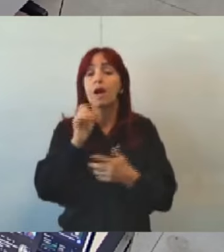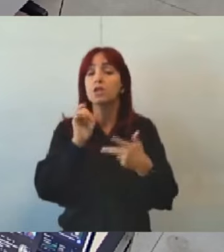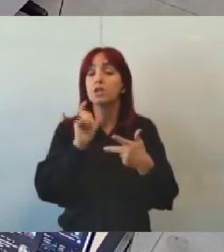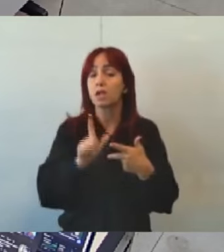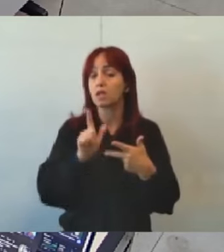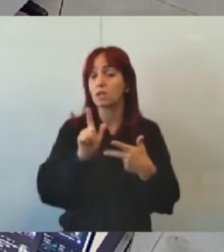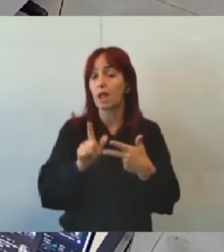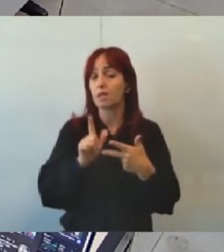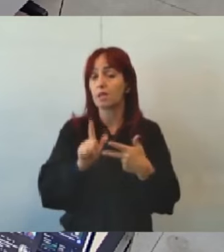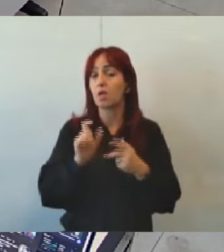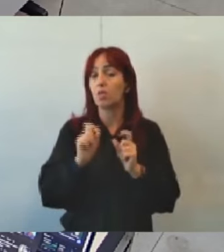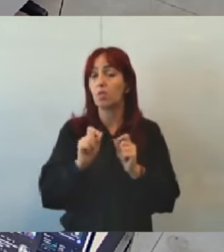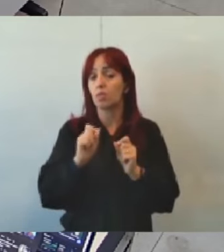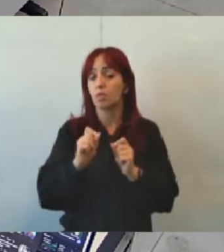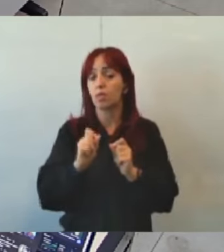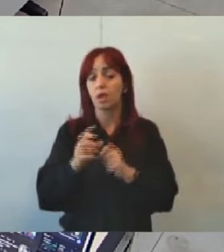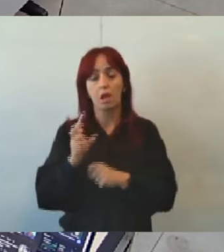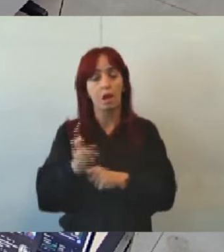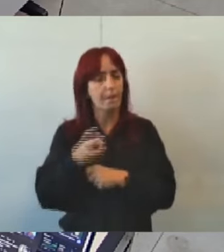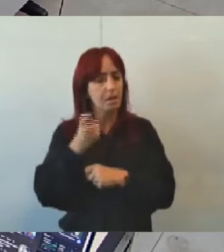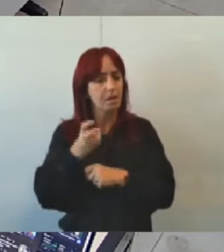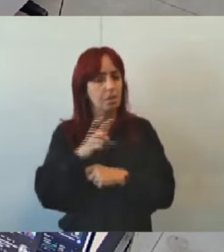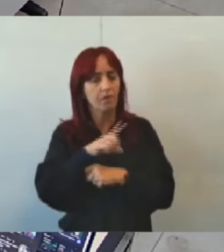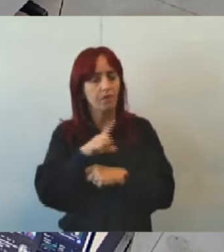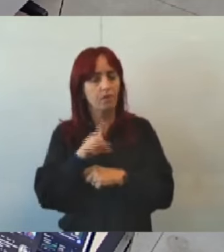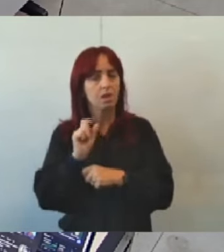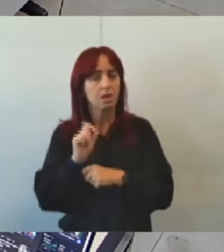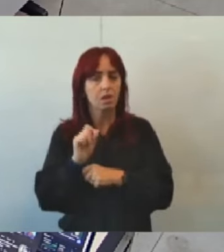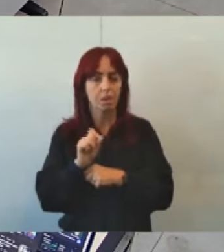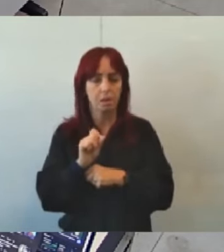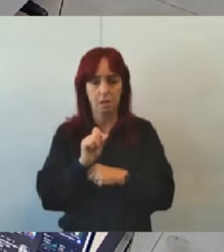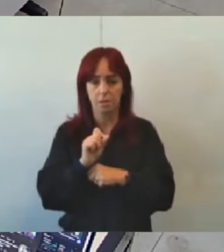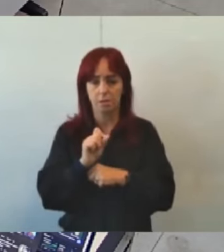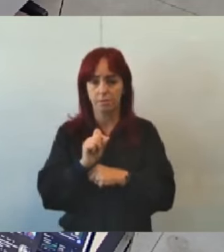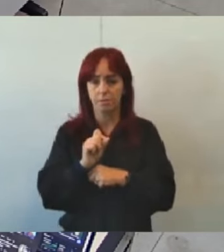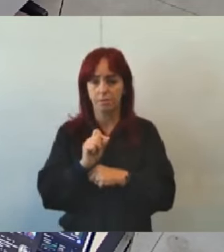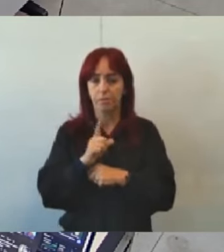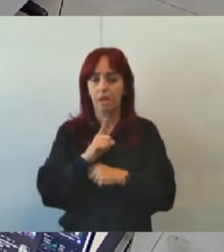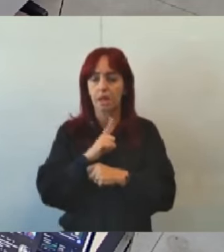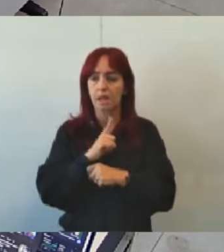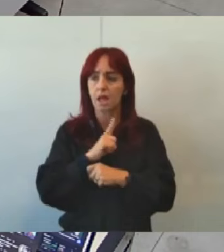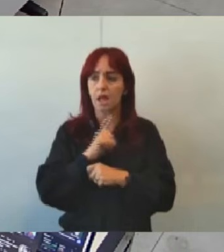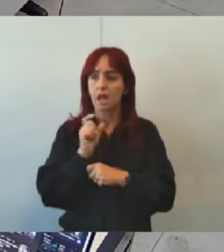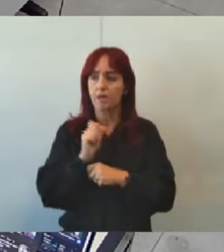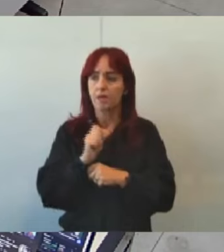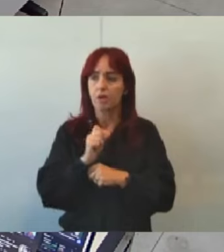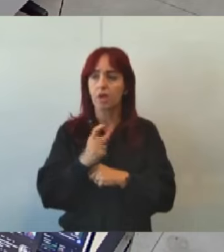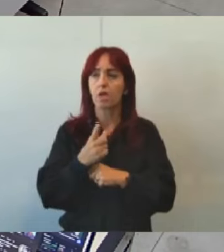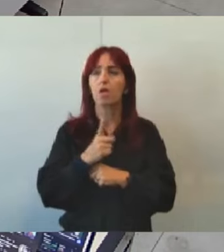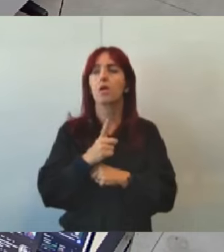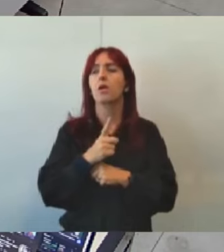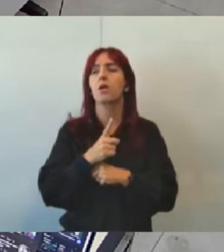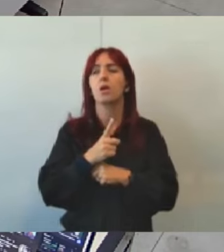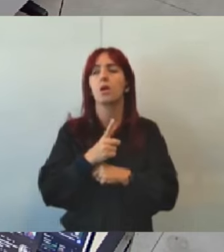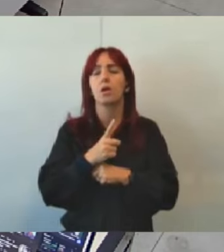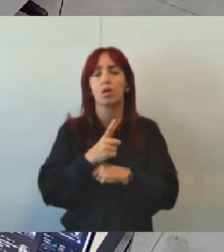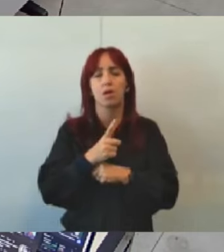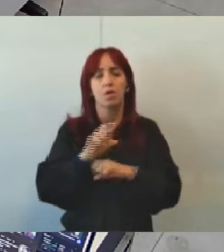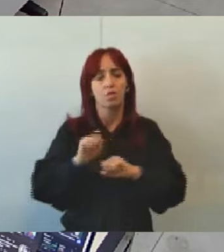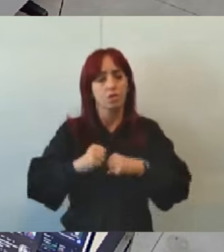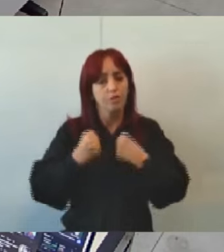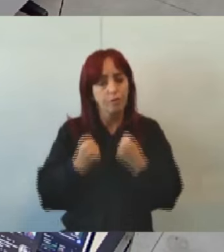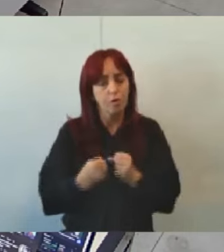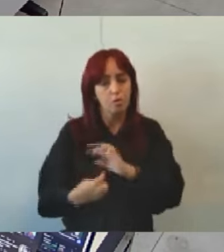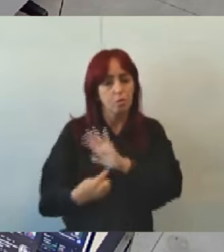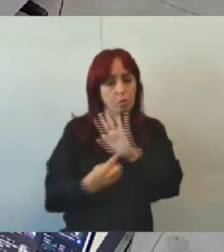eu percebi que vossa excelência também fez questão de demonstrar que a prefeitura de Belo